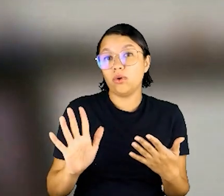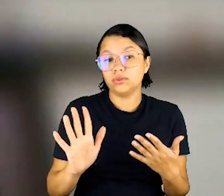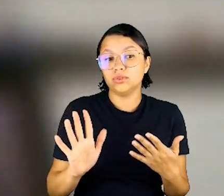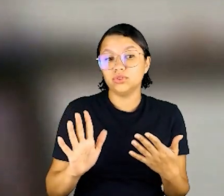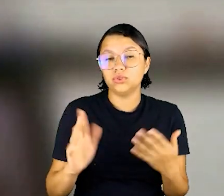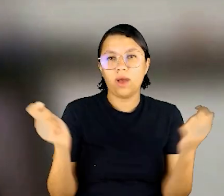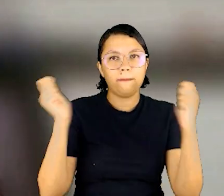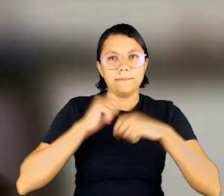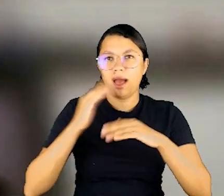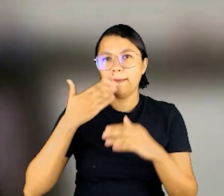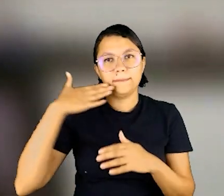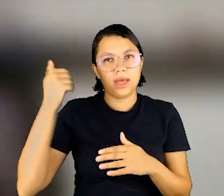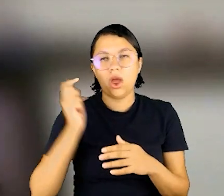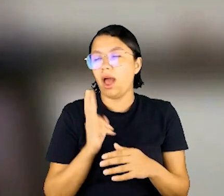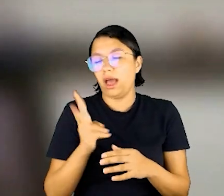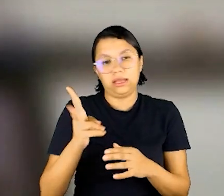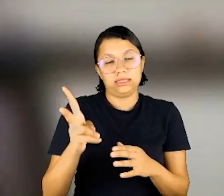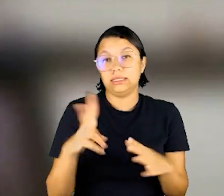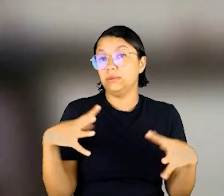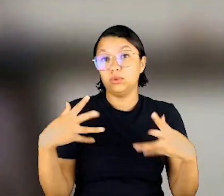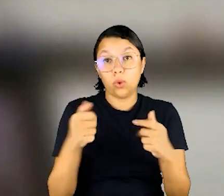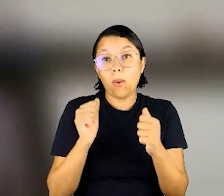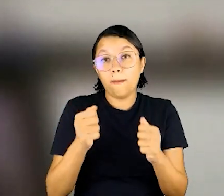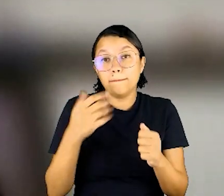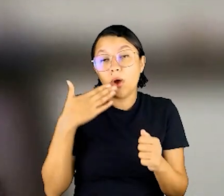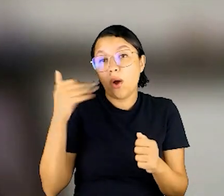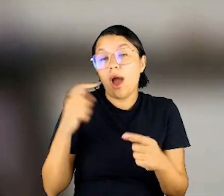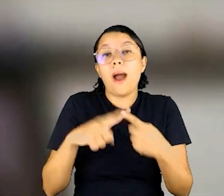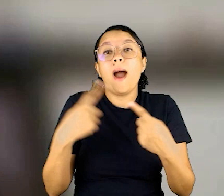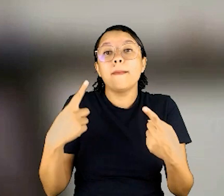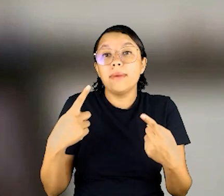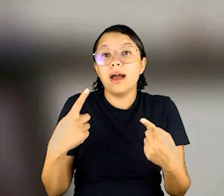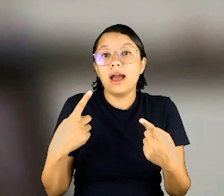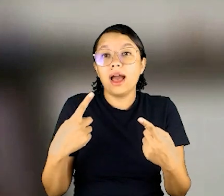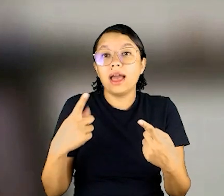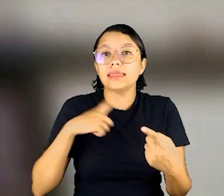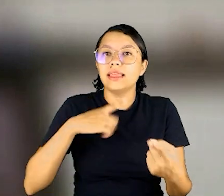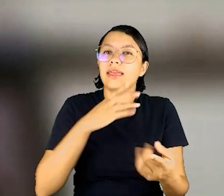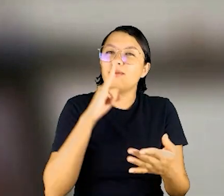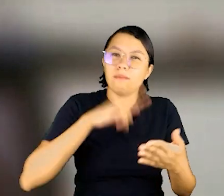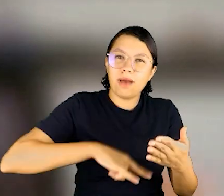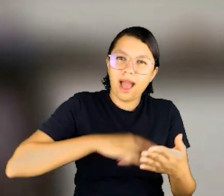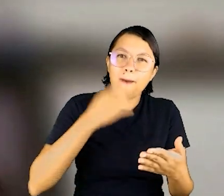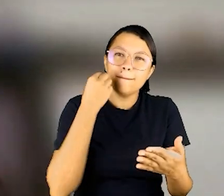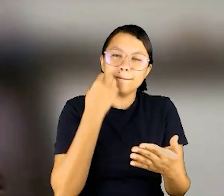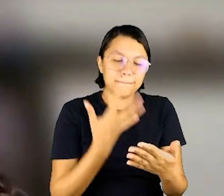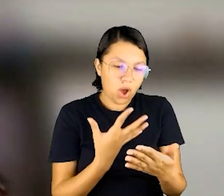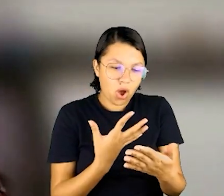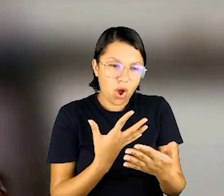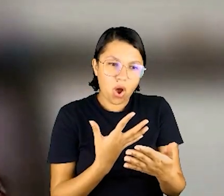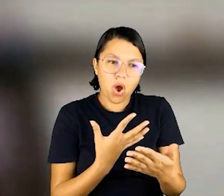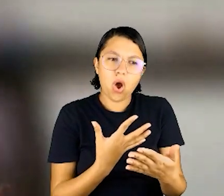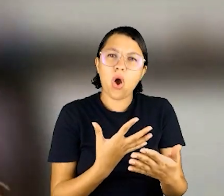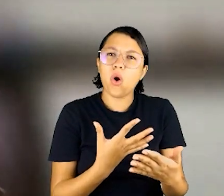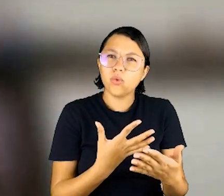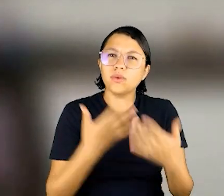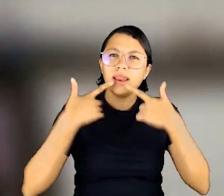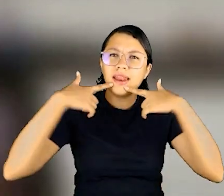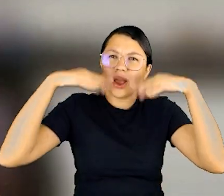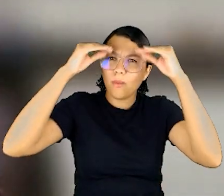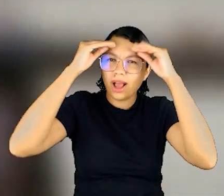lógico, capaz de ser melhorado, é óbvio, Todo mundo pode melhorar, mas a gente parte de um material bom,